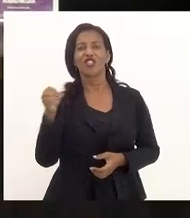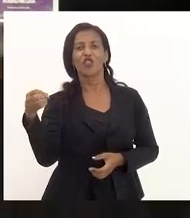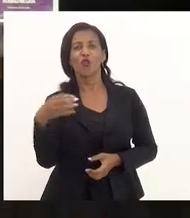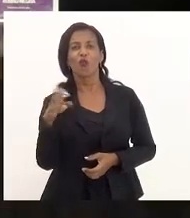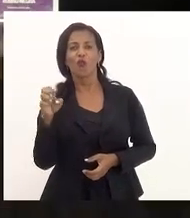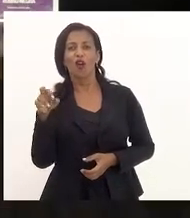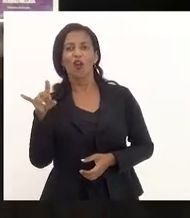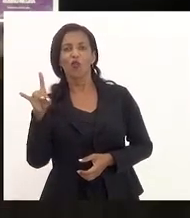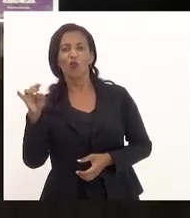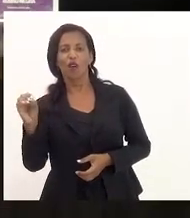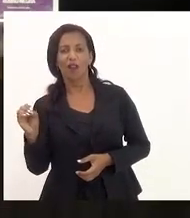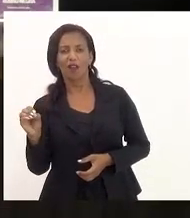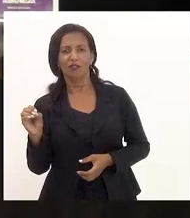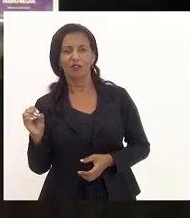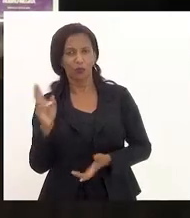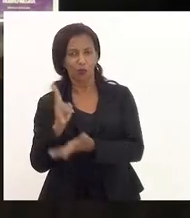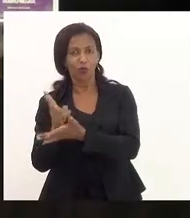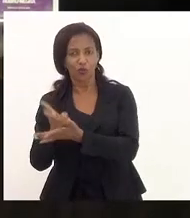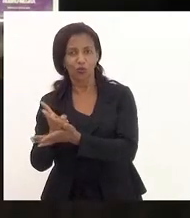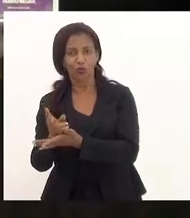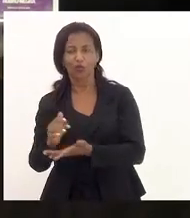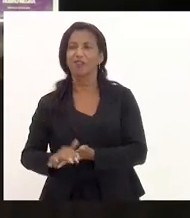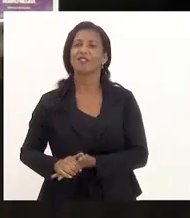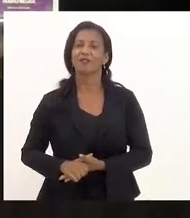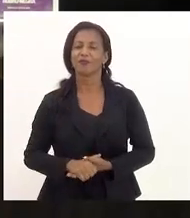não é no Malhapão. Então continua Malhapão? Não, não.